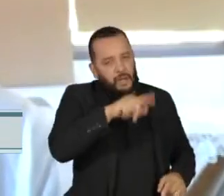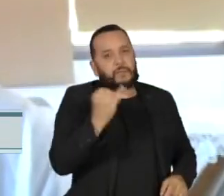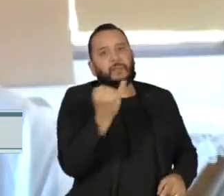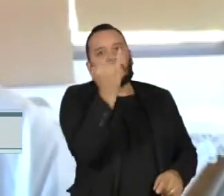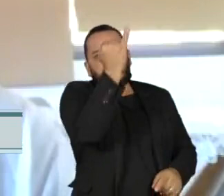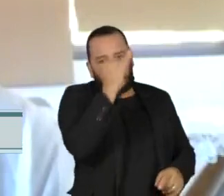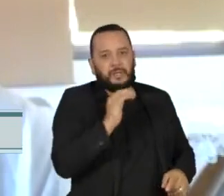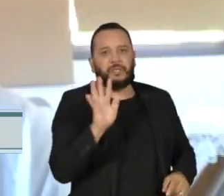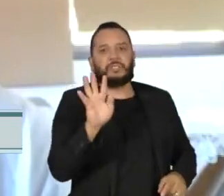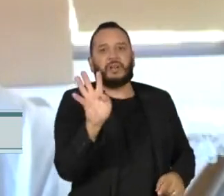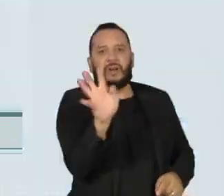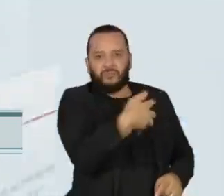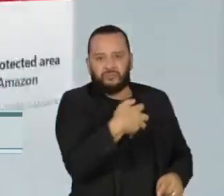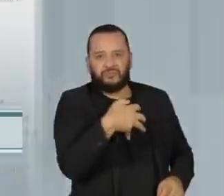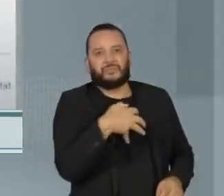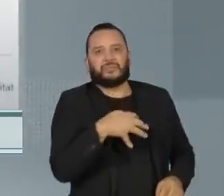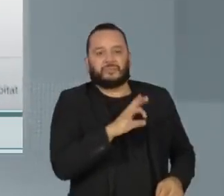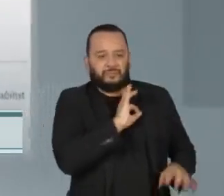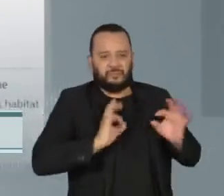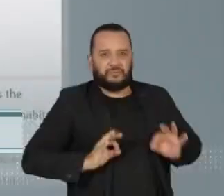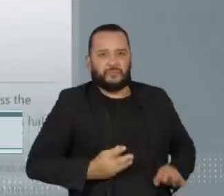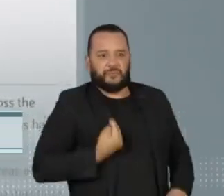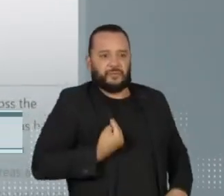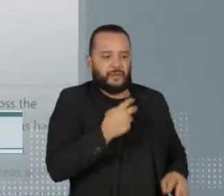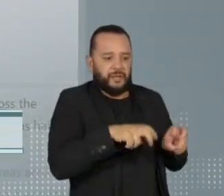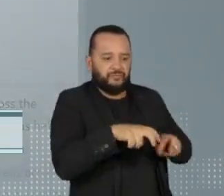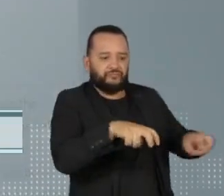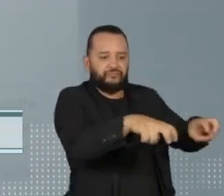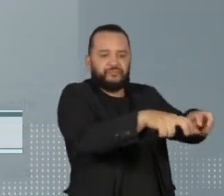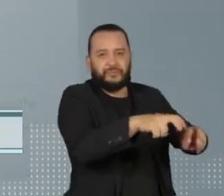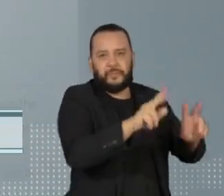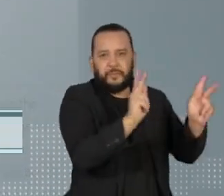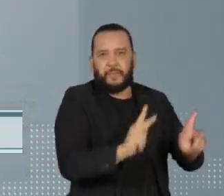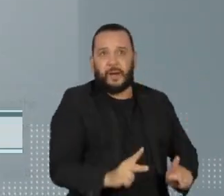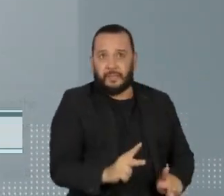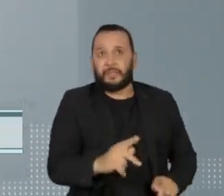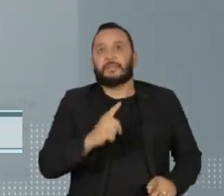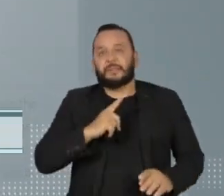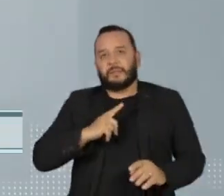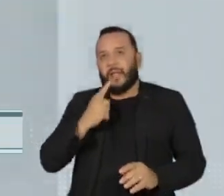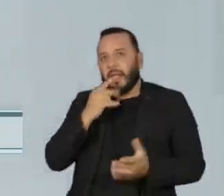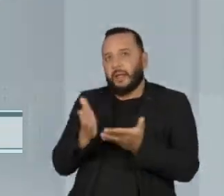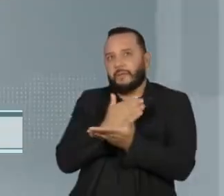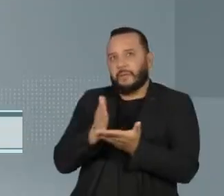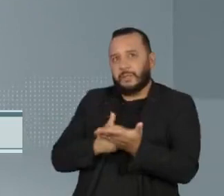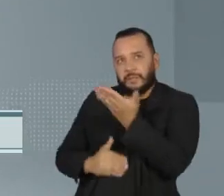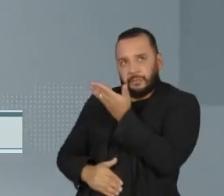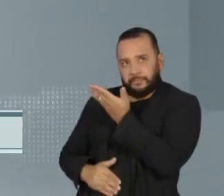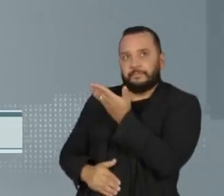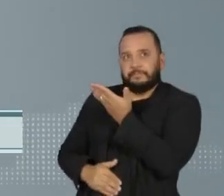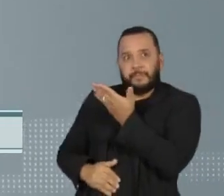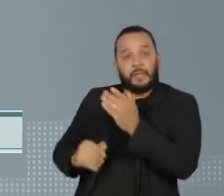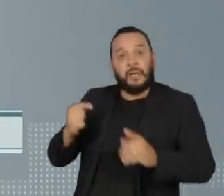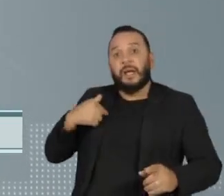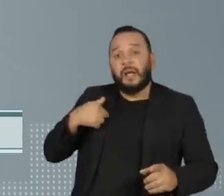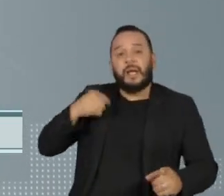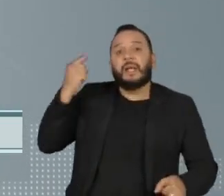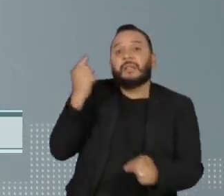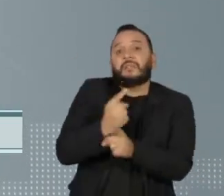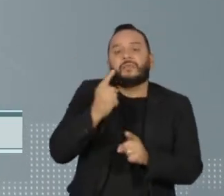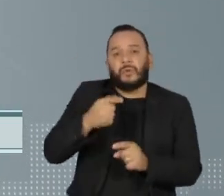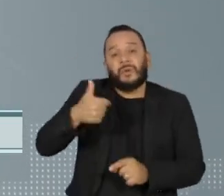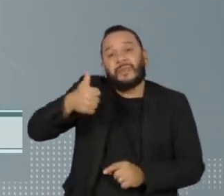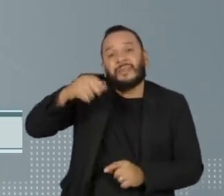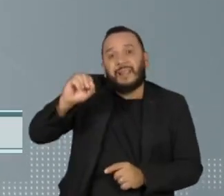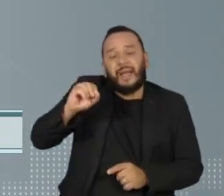população de ossos pintadas no planeta. O estudo foi publicado pela revista Communications Biology. Identificou dez principais